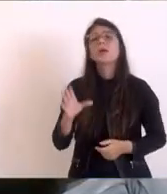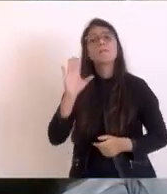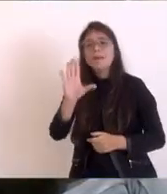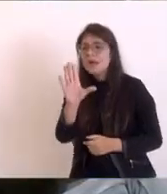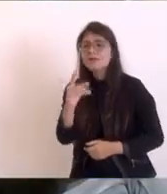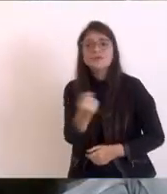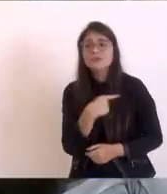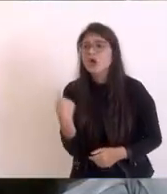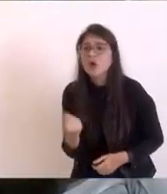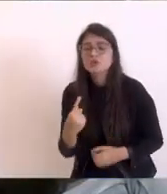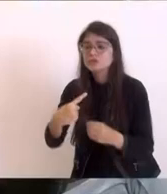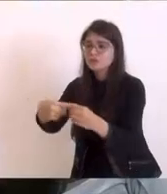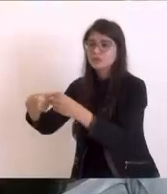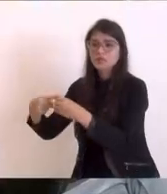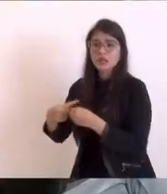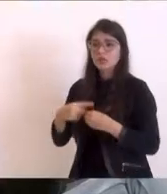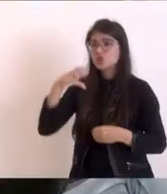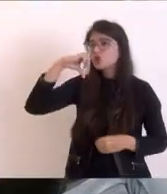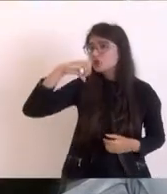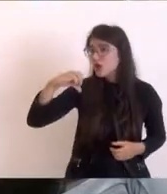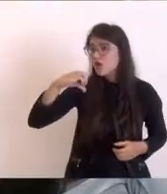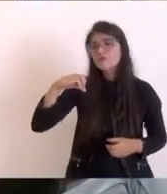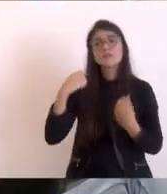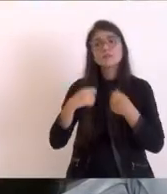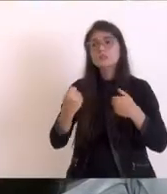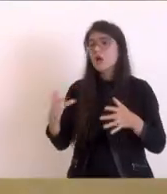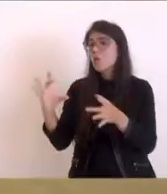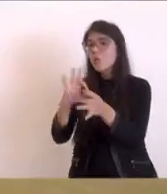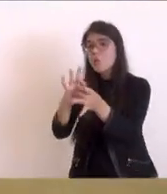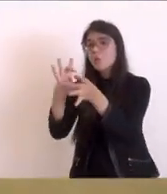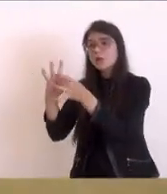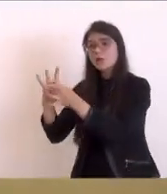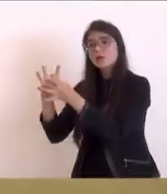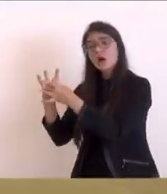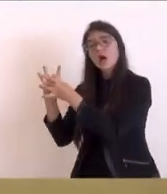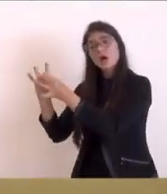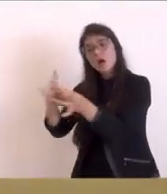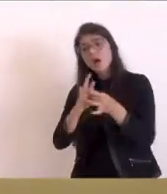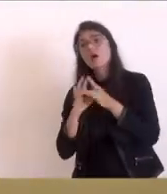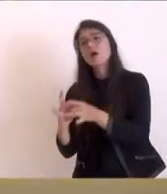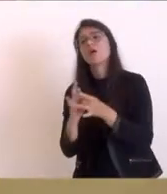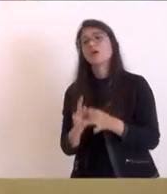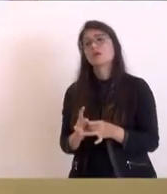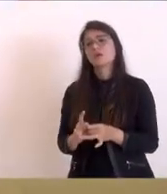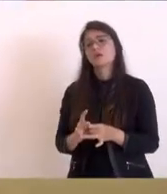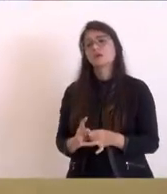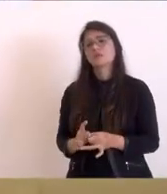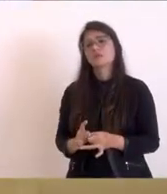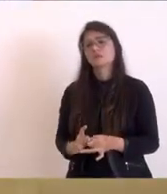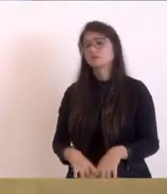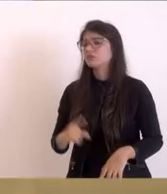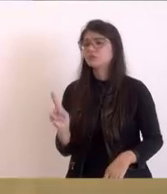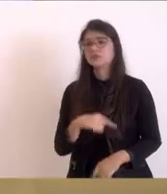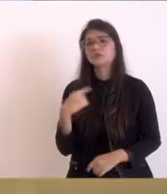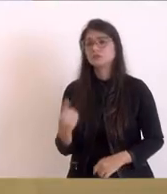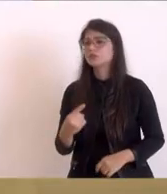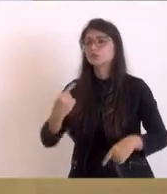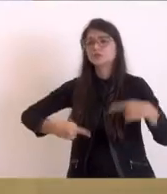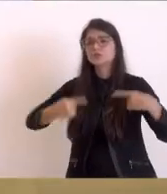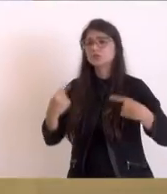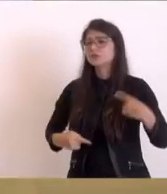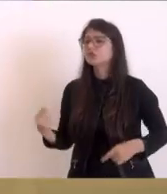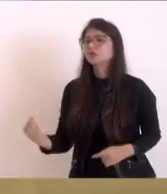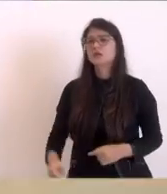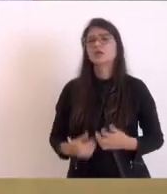dos nove municípios. Essa região aqui, já tivemos o maior patrimônio político dessa região. Nós tivemos deputado